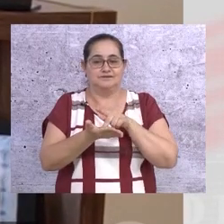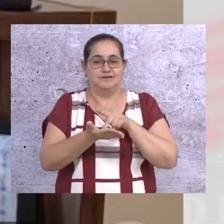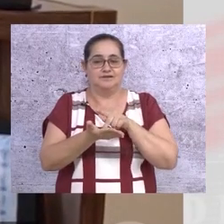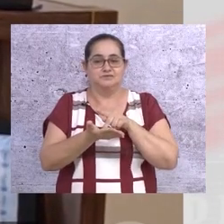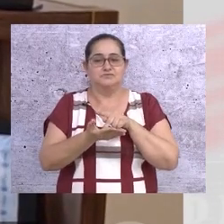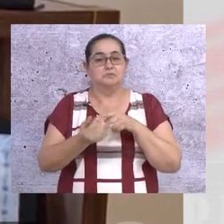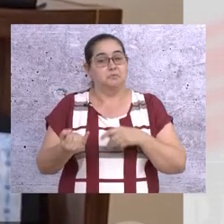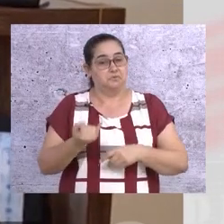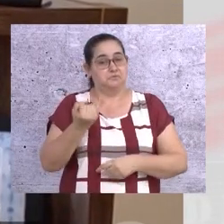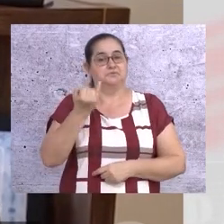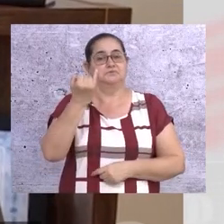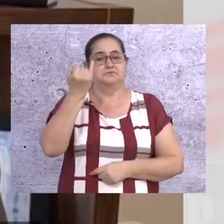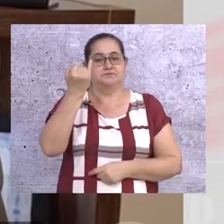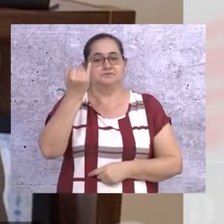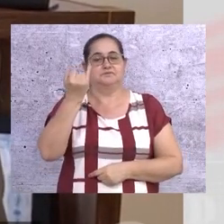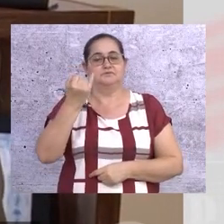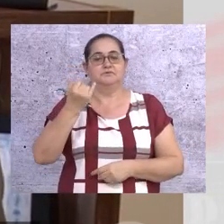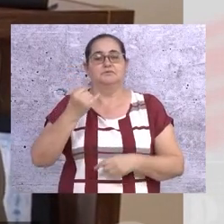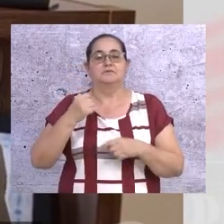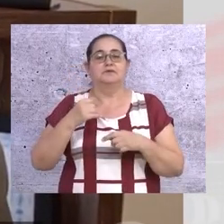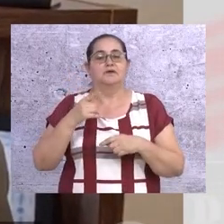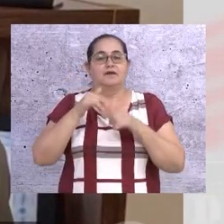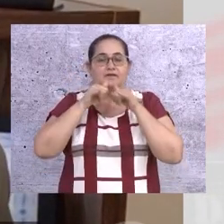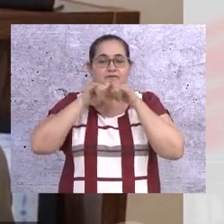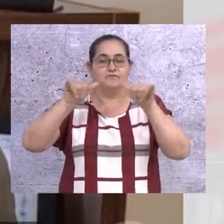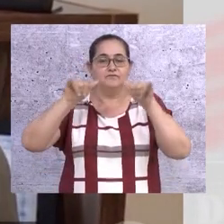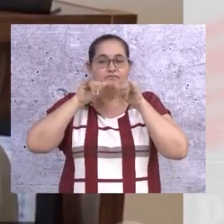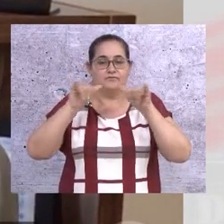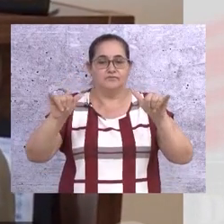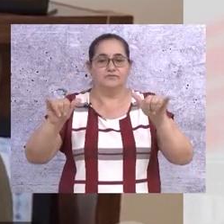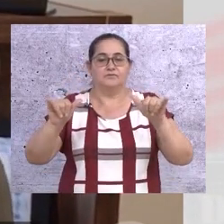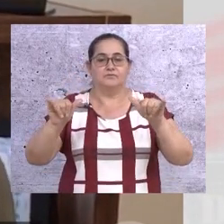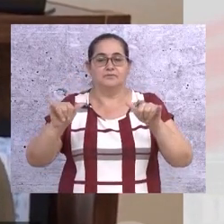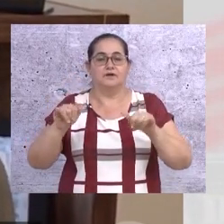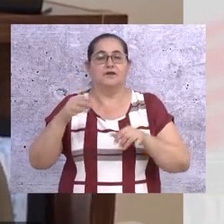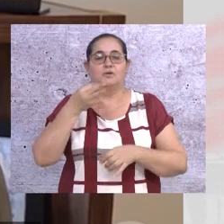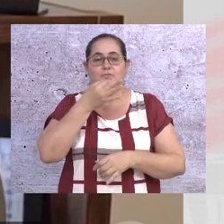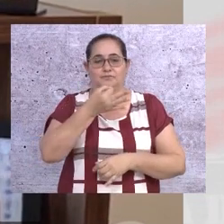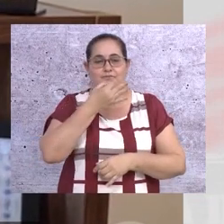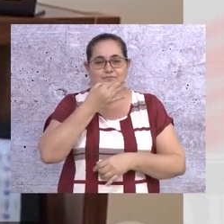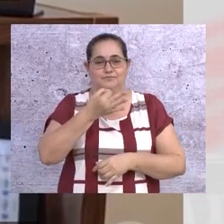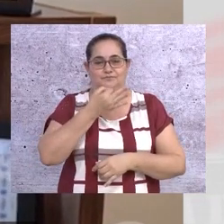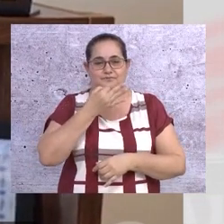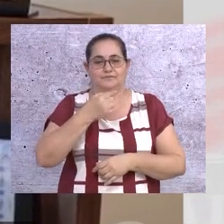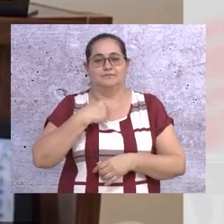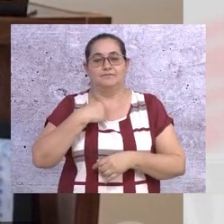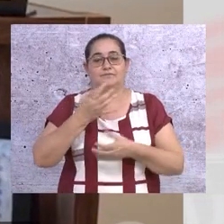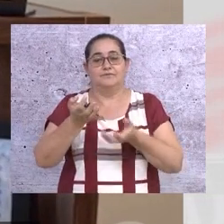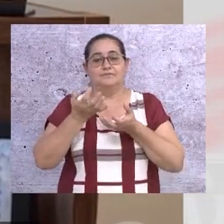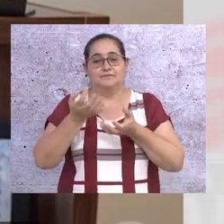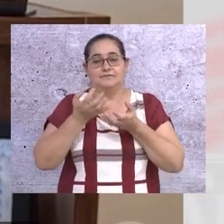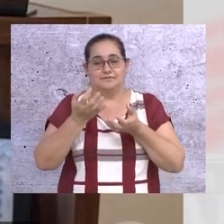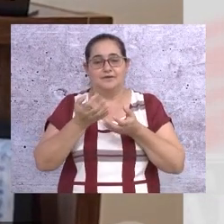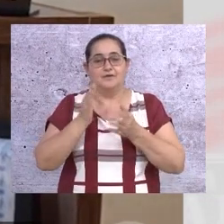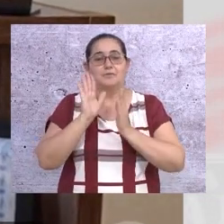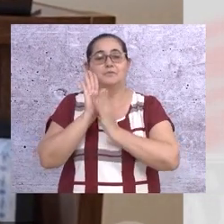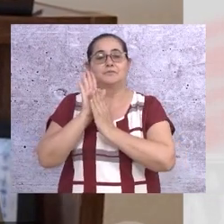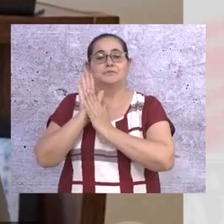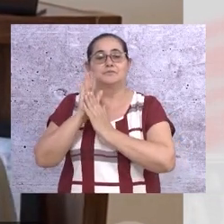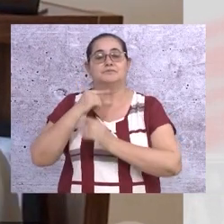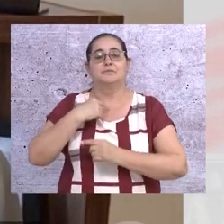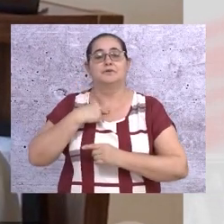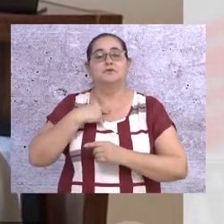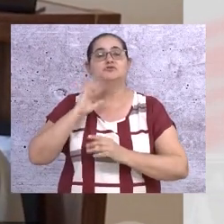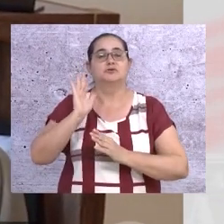instrumento muito importante para informar e formar opiniões. Eu quero dizer que o meu projeto, que foi